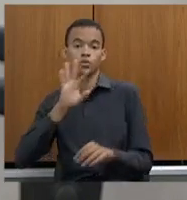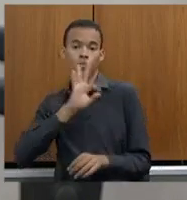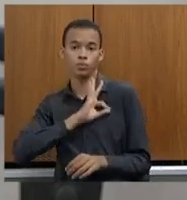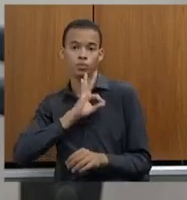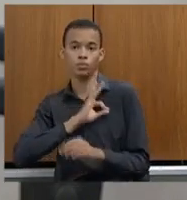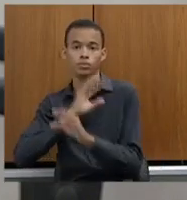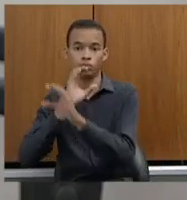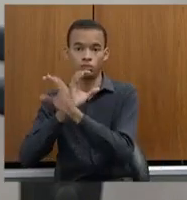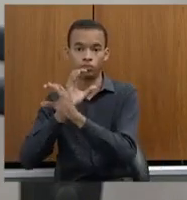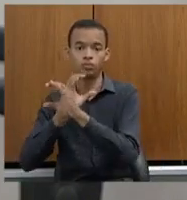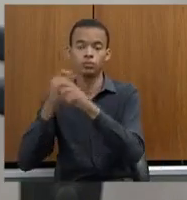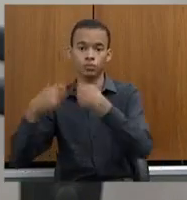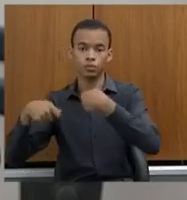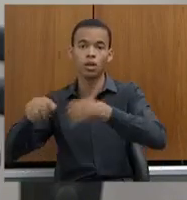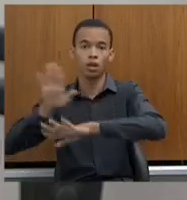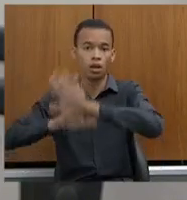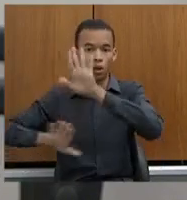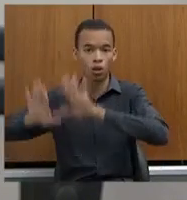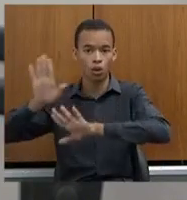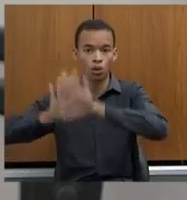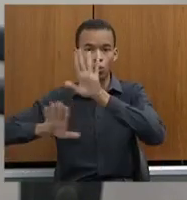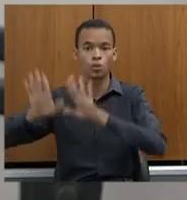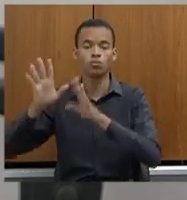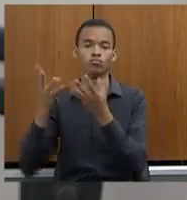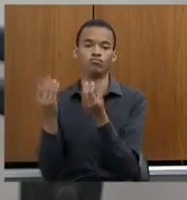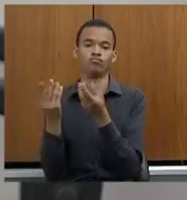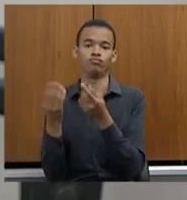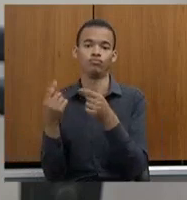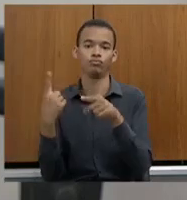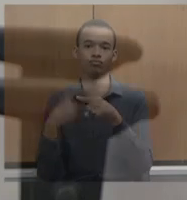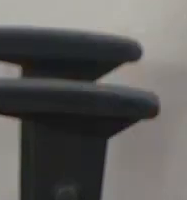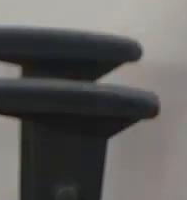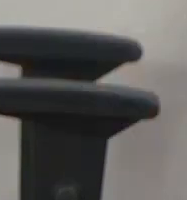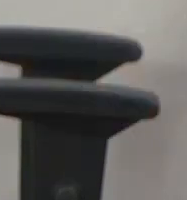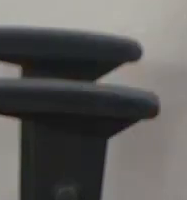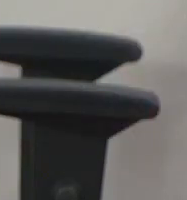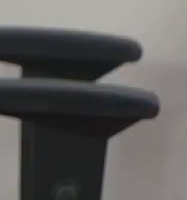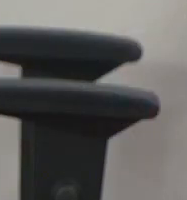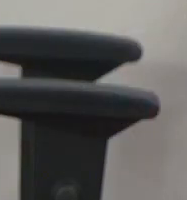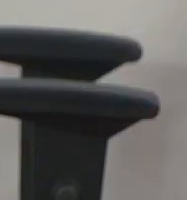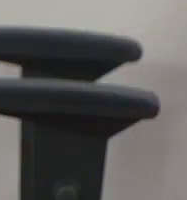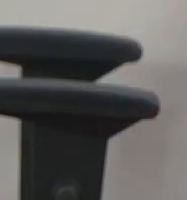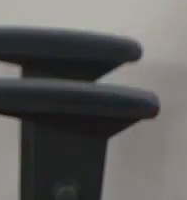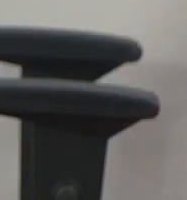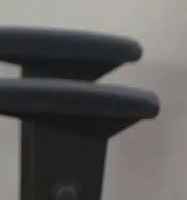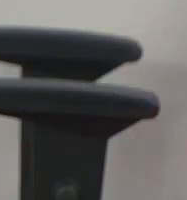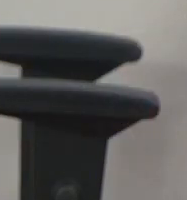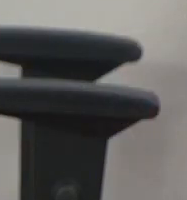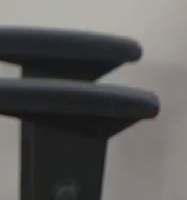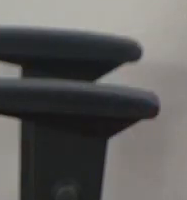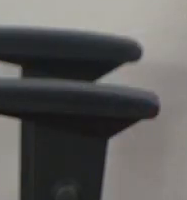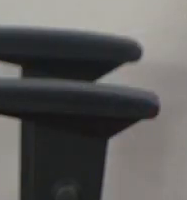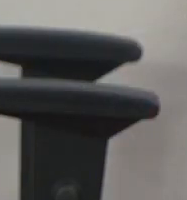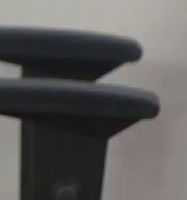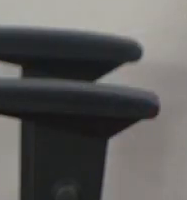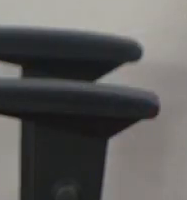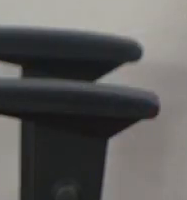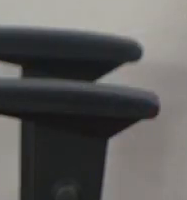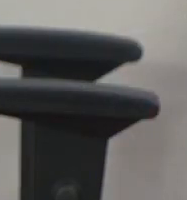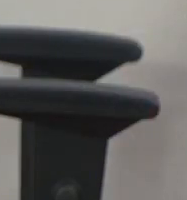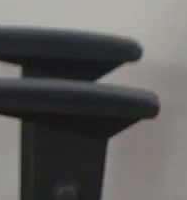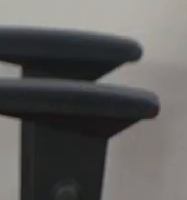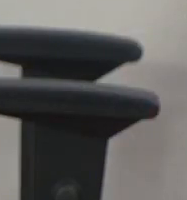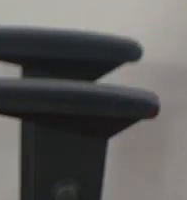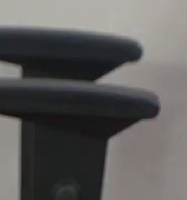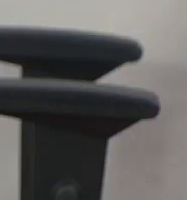com essa questão de otimizar. Vai otimizando, otimizando, otimizando e a Polícia Civil já tem pelo menos